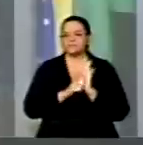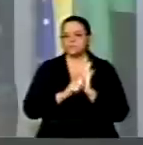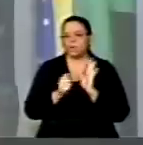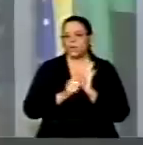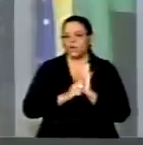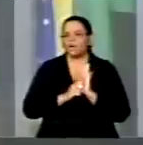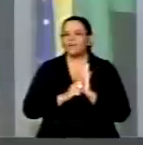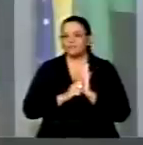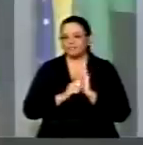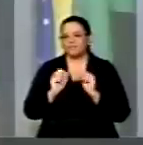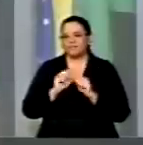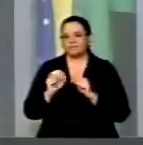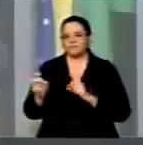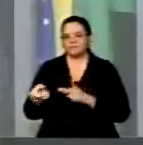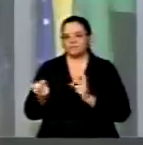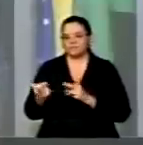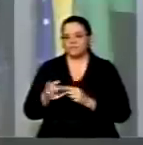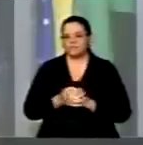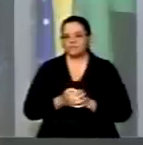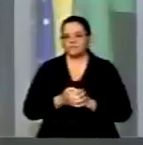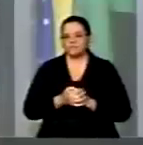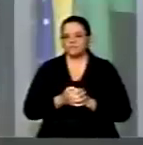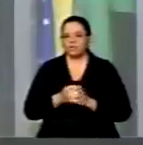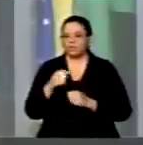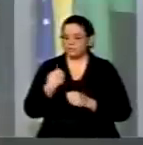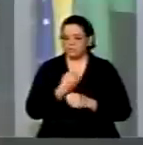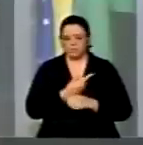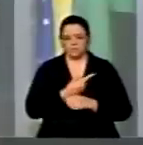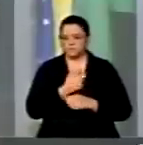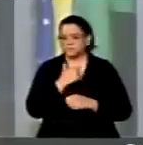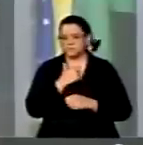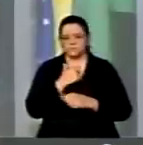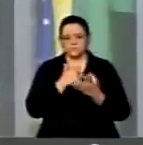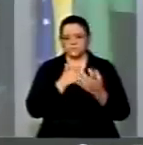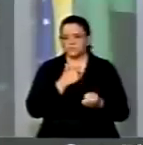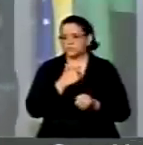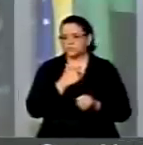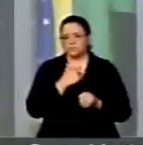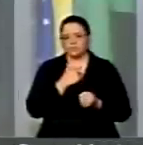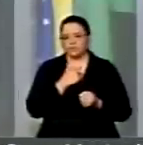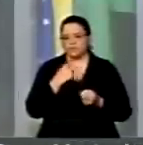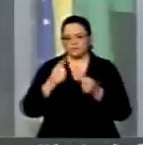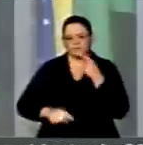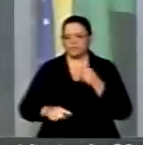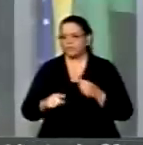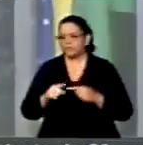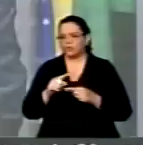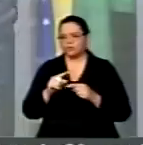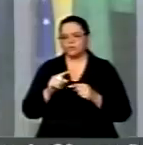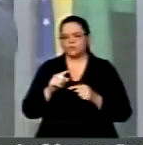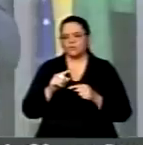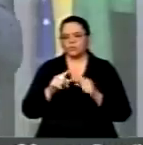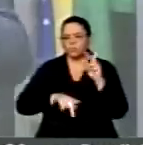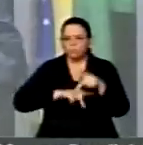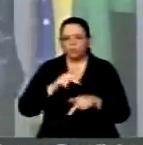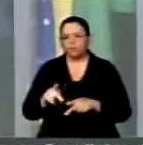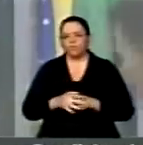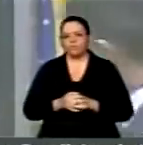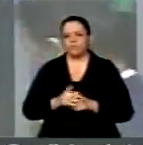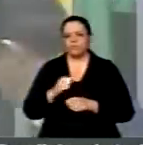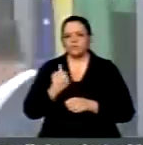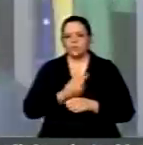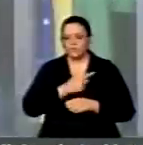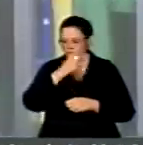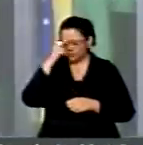conhecimento. É indigno num parlamento, é indigno da soberania popular, é indigno nós, inclusive,